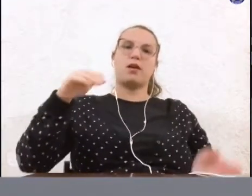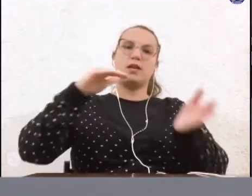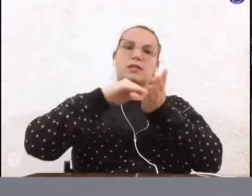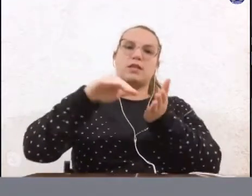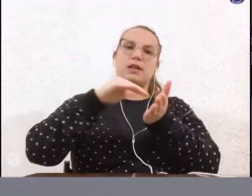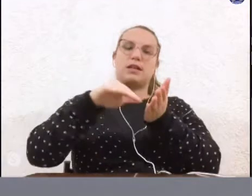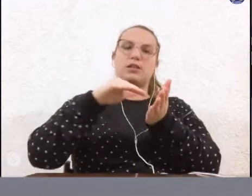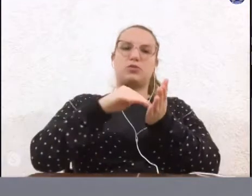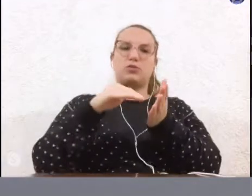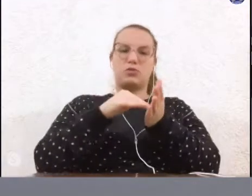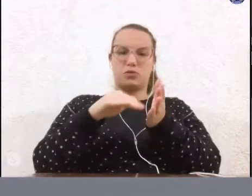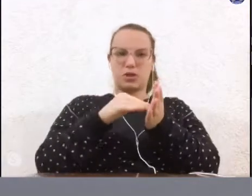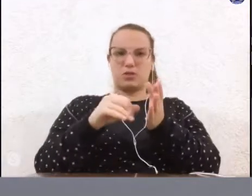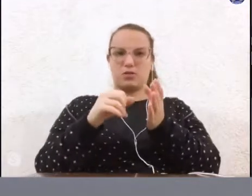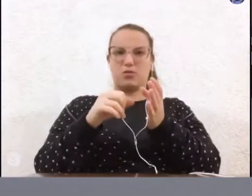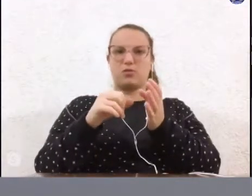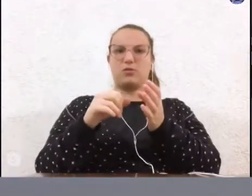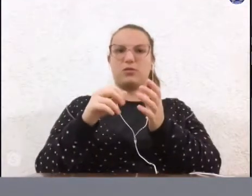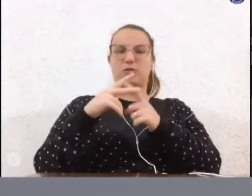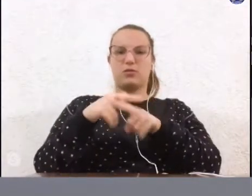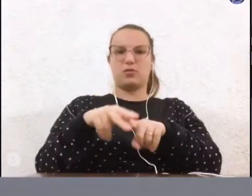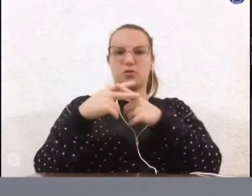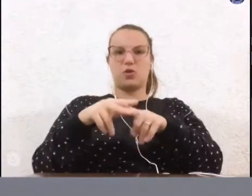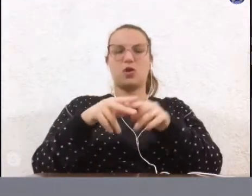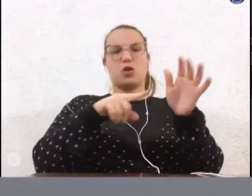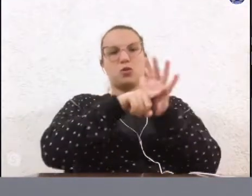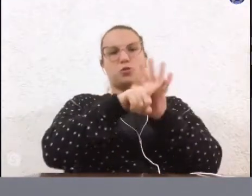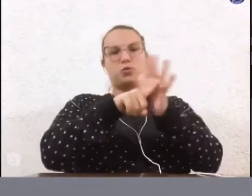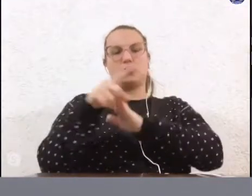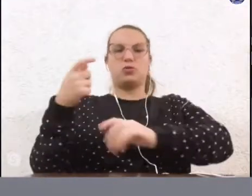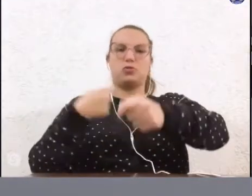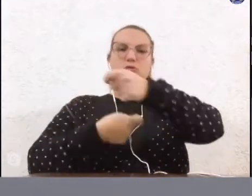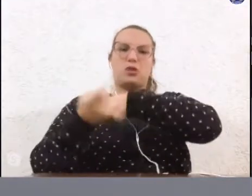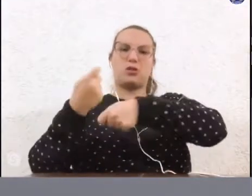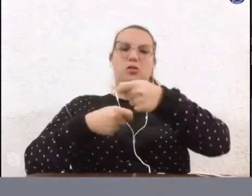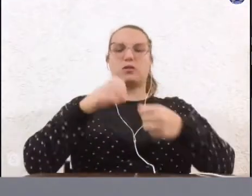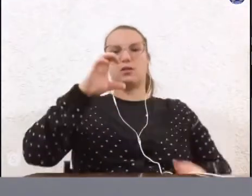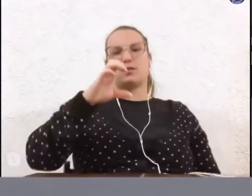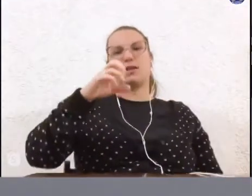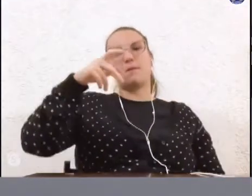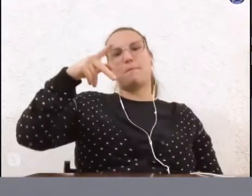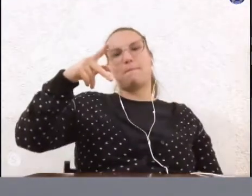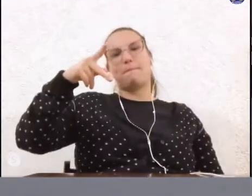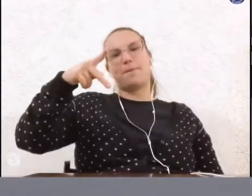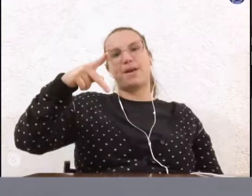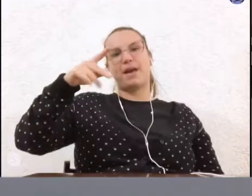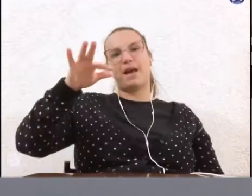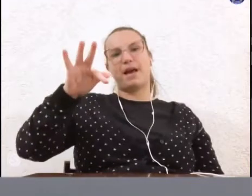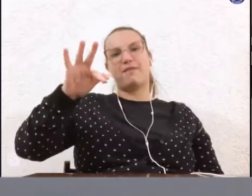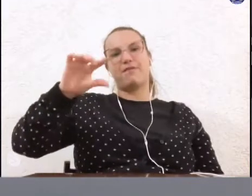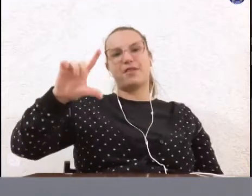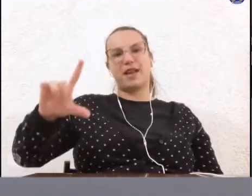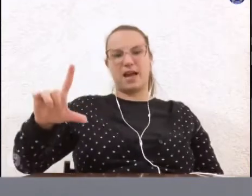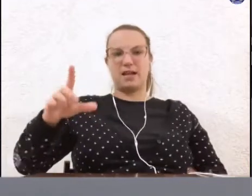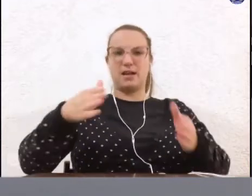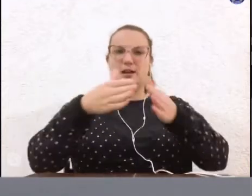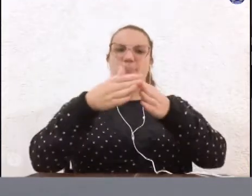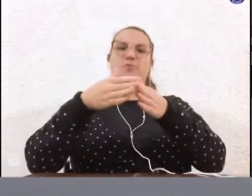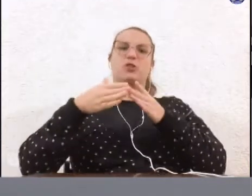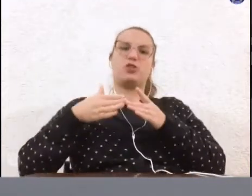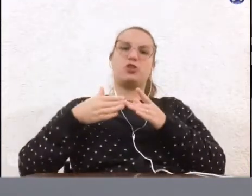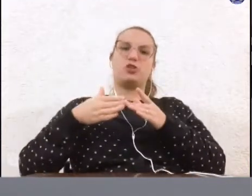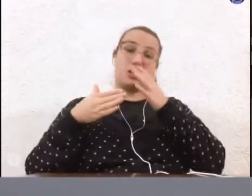Infraestrutura e consultora de negócios da CPFL, solicitando realizar a